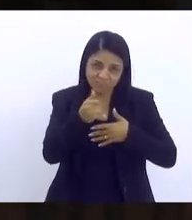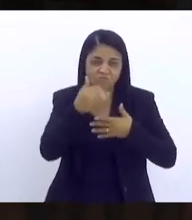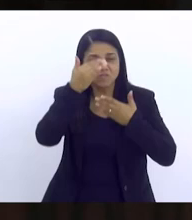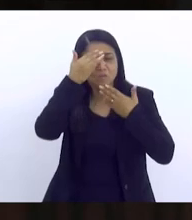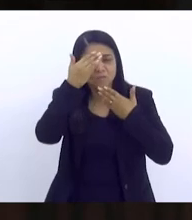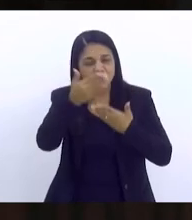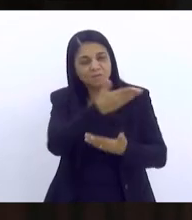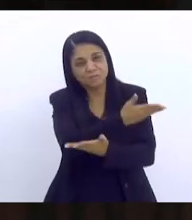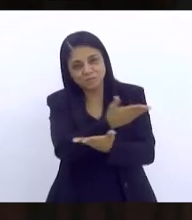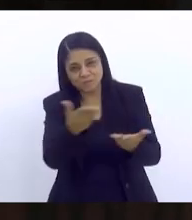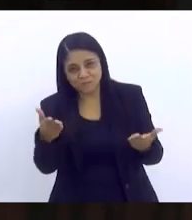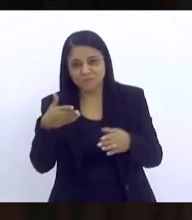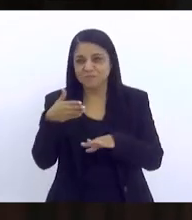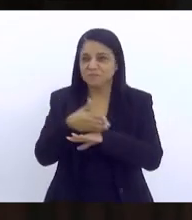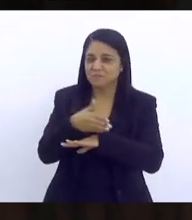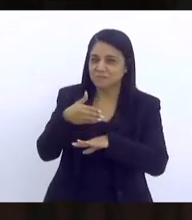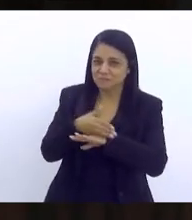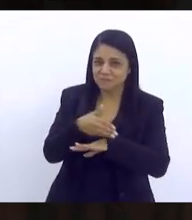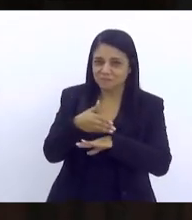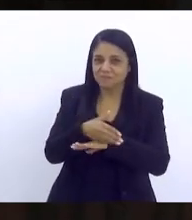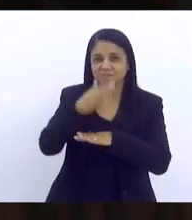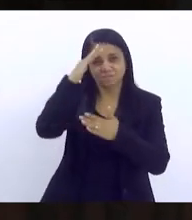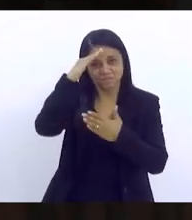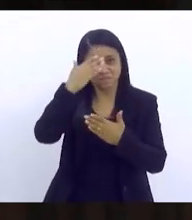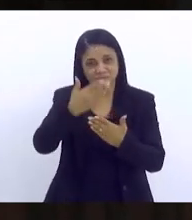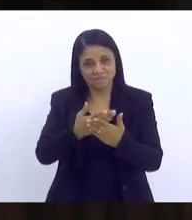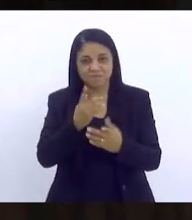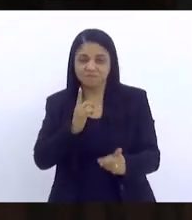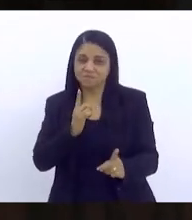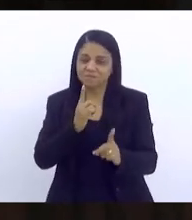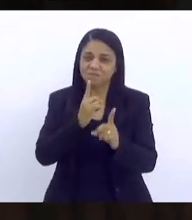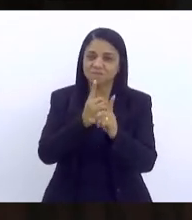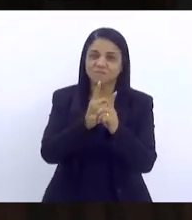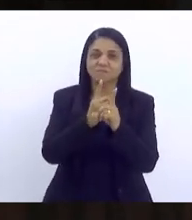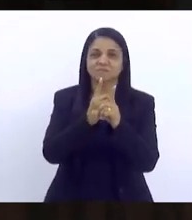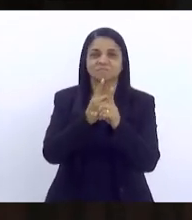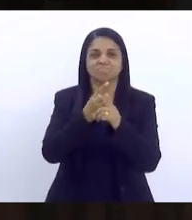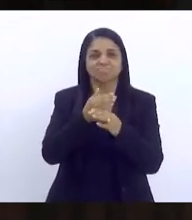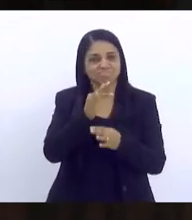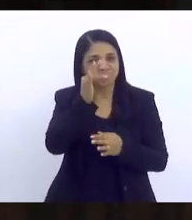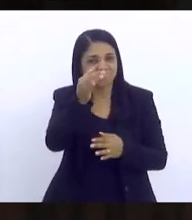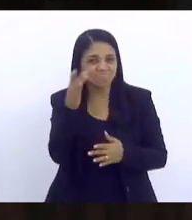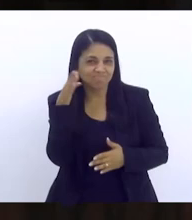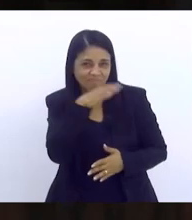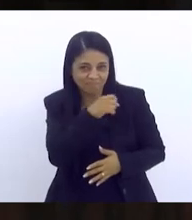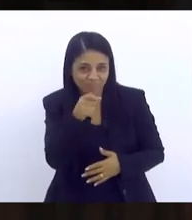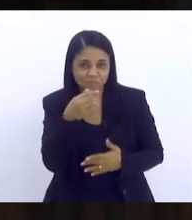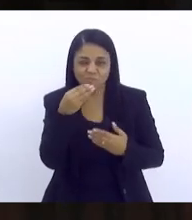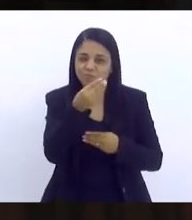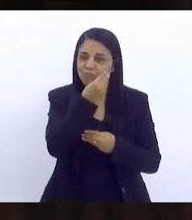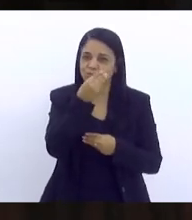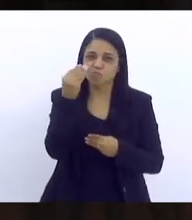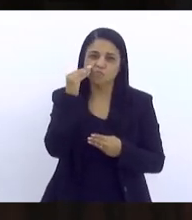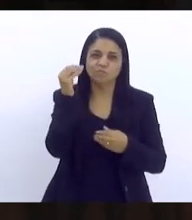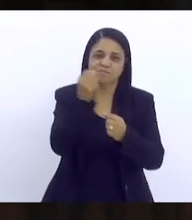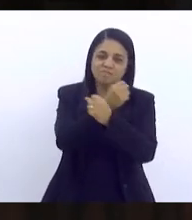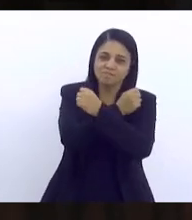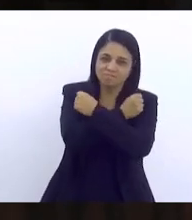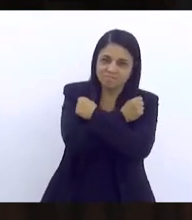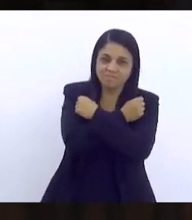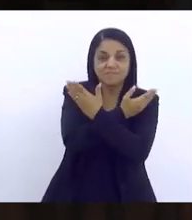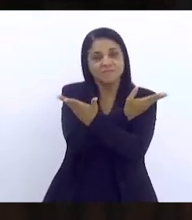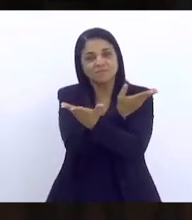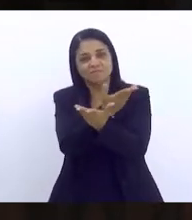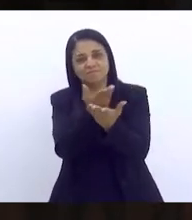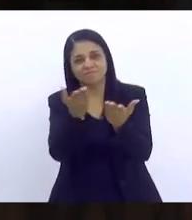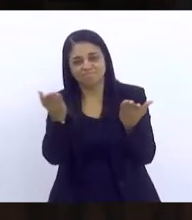de vocês, e acredito que nos encontraremos em breve. Um grande beijo, um grande abraço para todas,